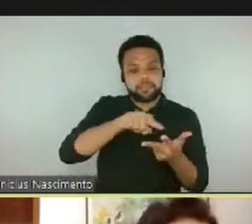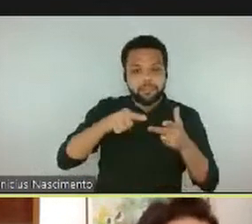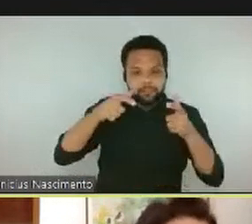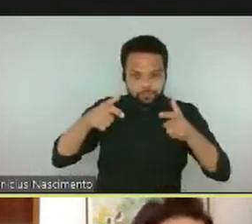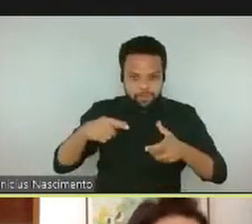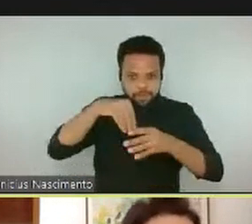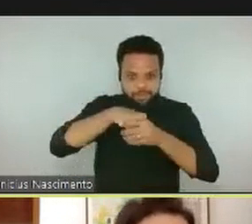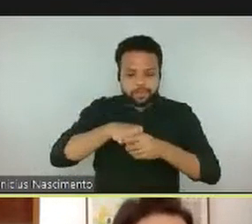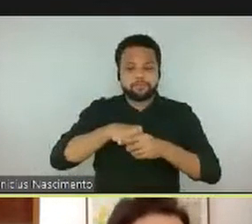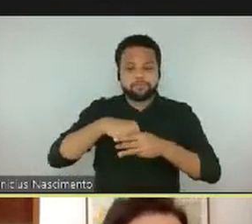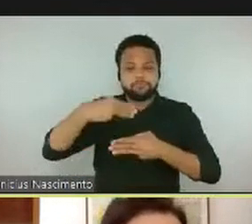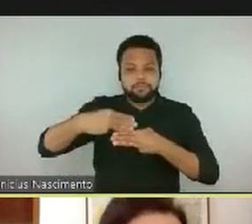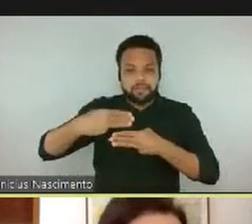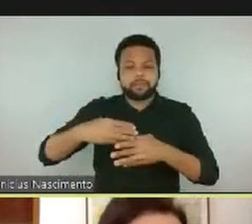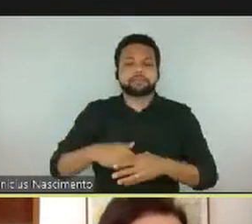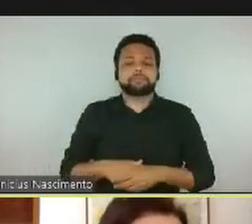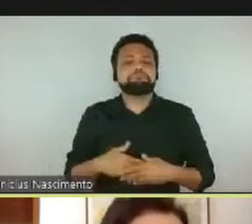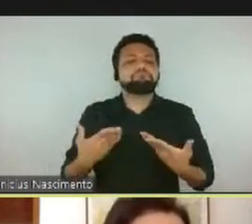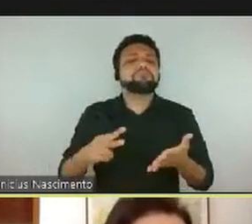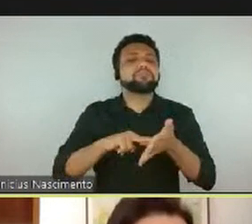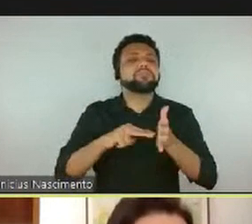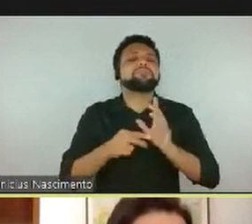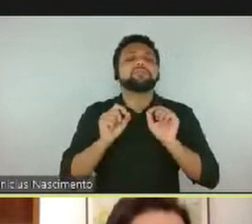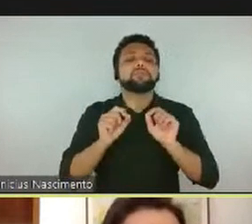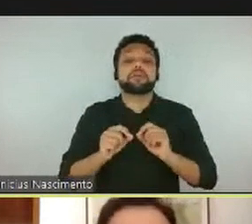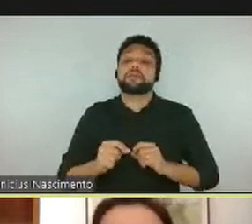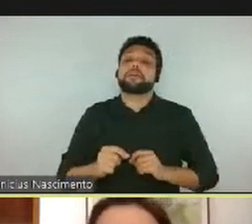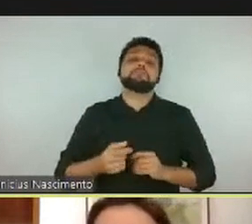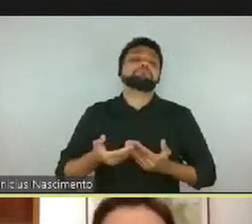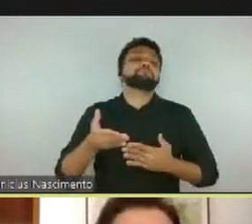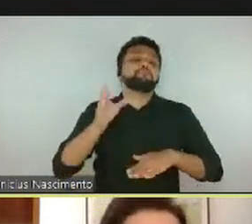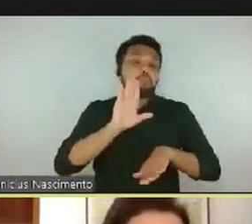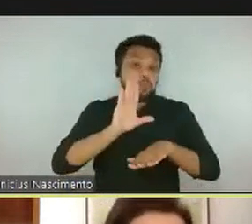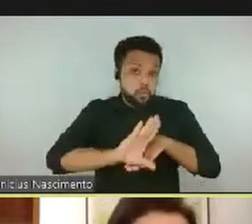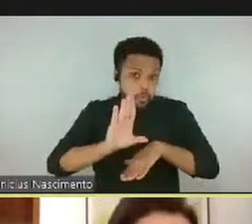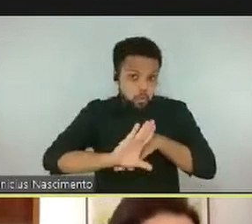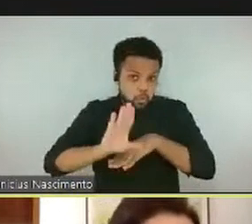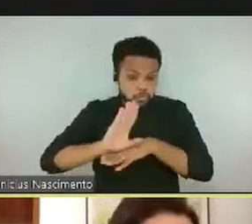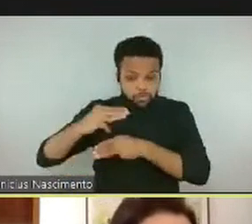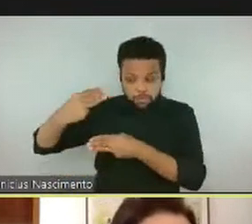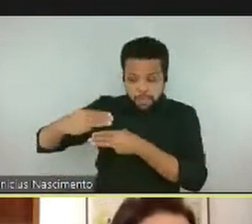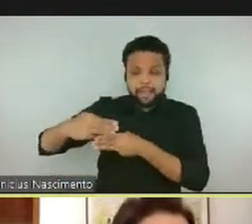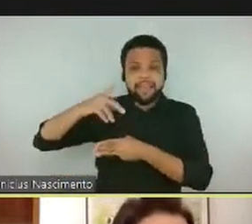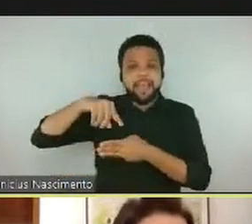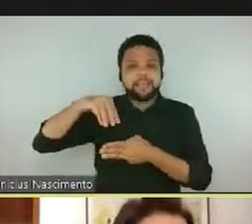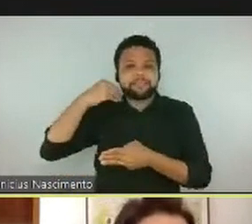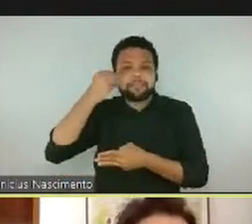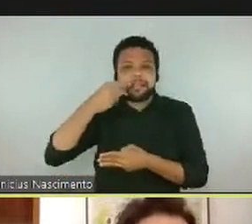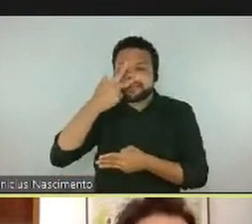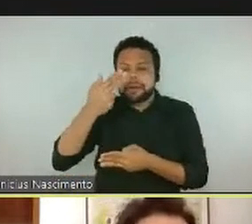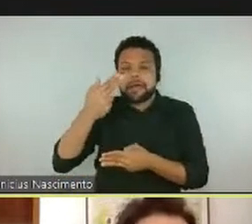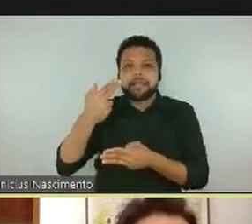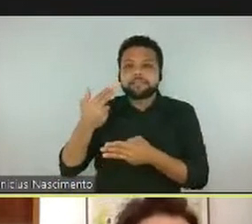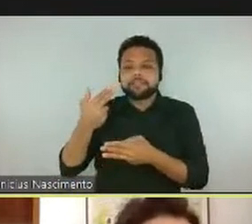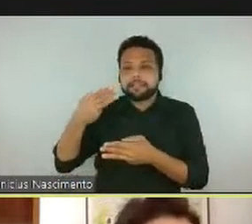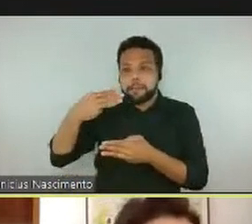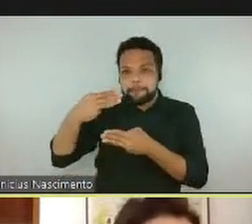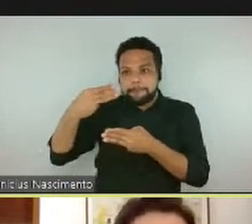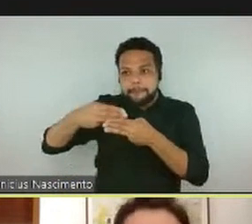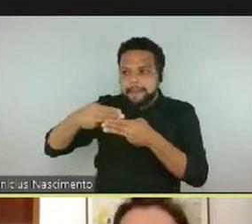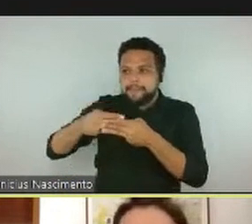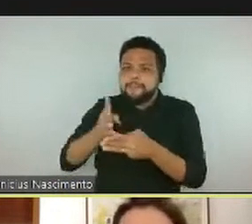Queria dizer que, na prática, esse curso se configura como uma experiência de imersão, porque, nessa